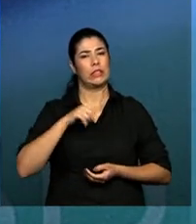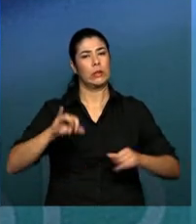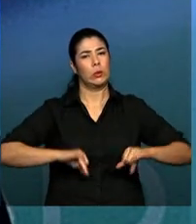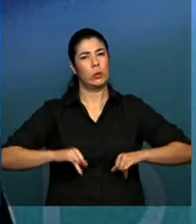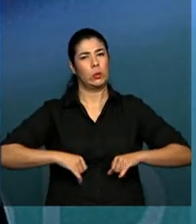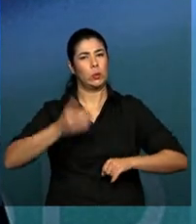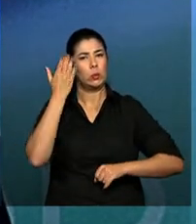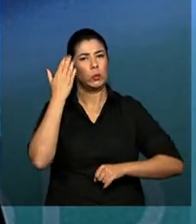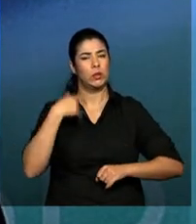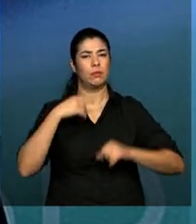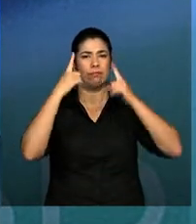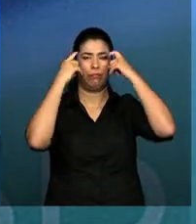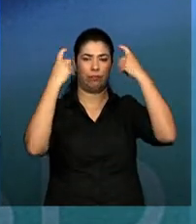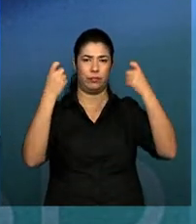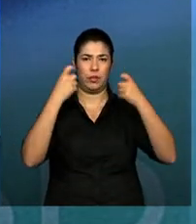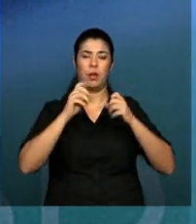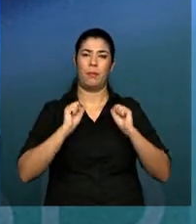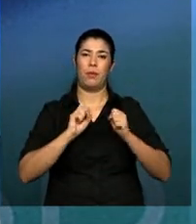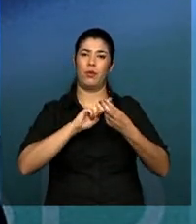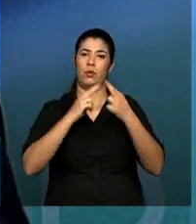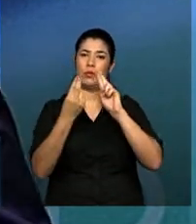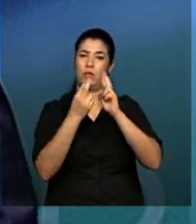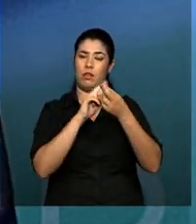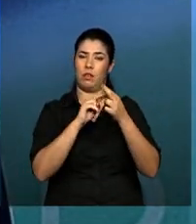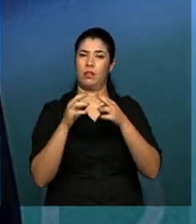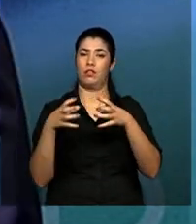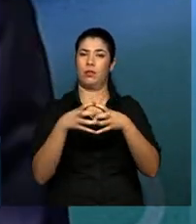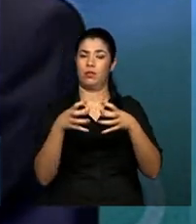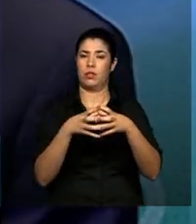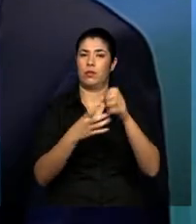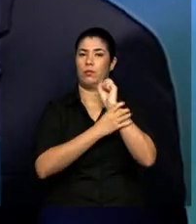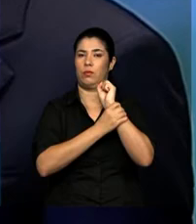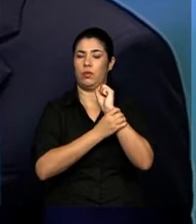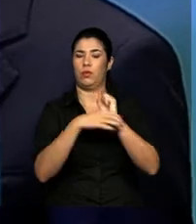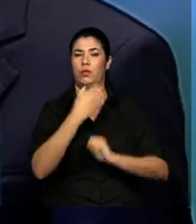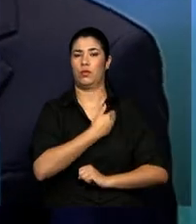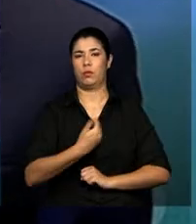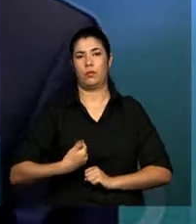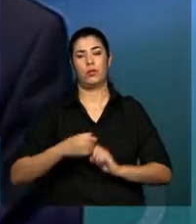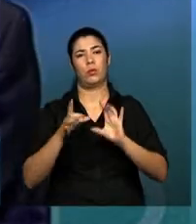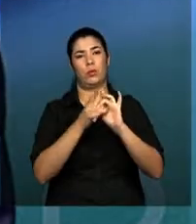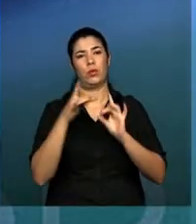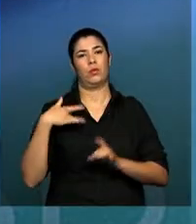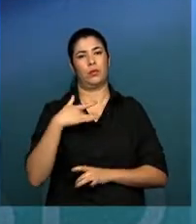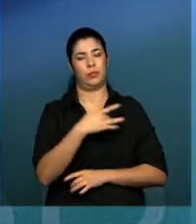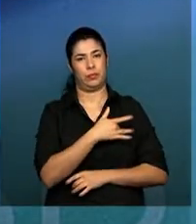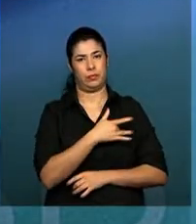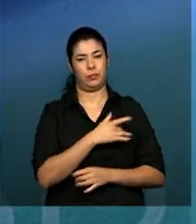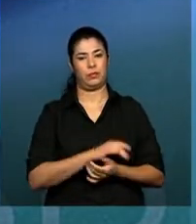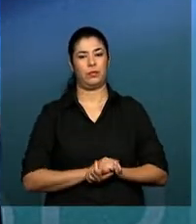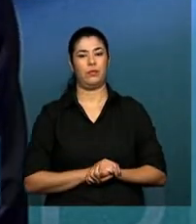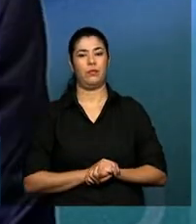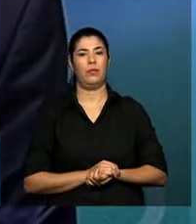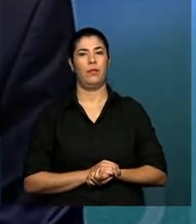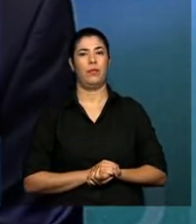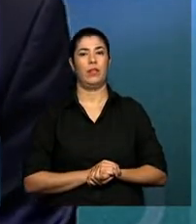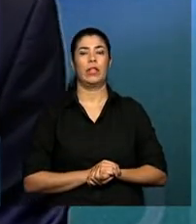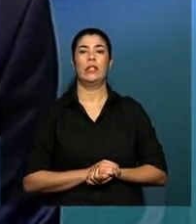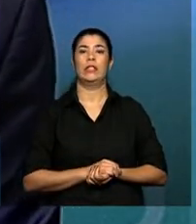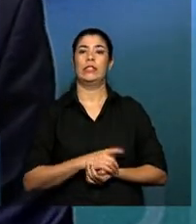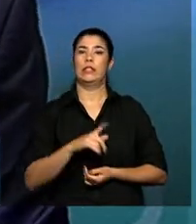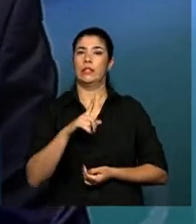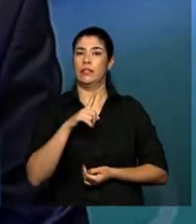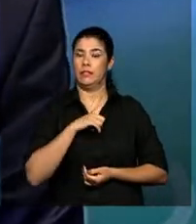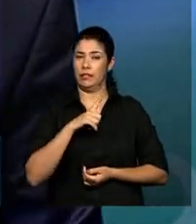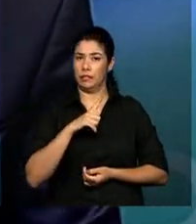constituir essa rede, integrando, como eu disse, a área da segurança pública e a área da saúde. E tem um detalhe, só um minutinho, tem um